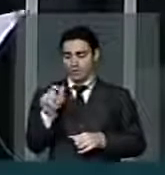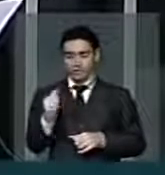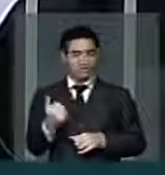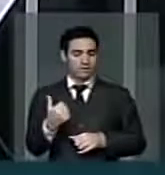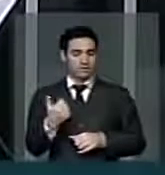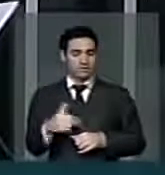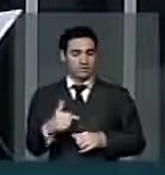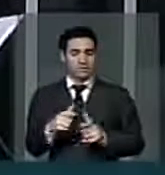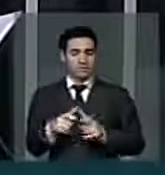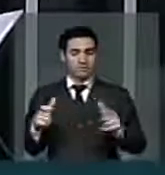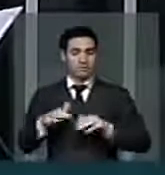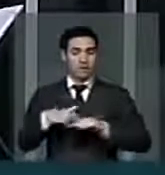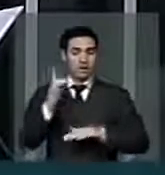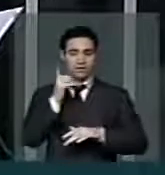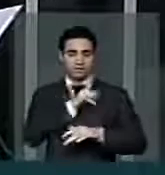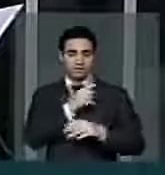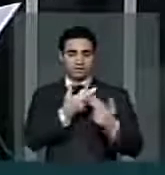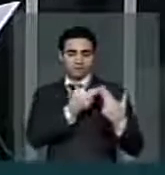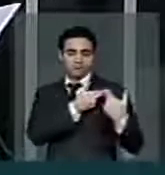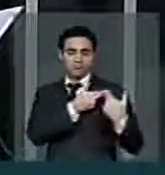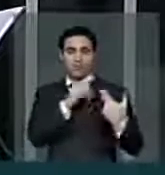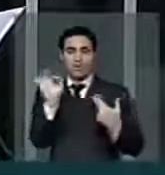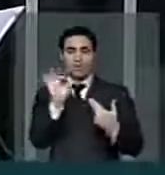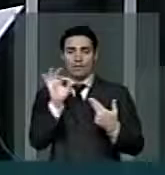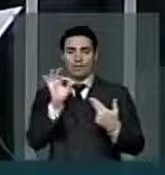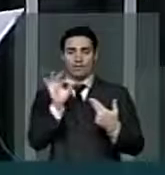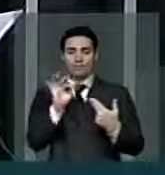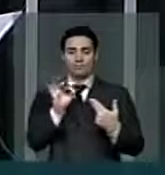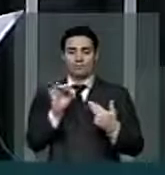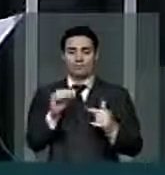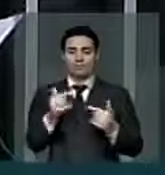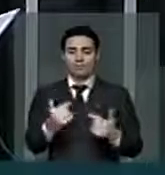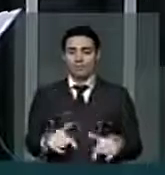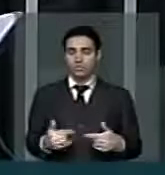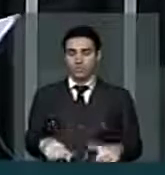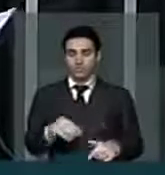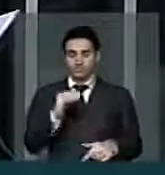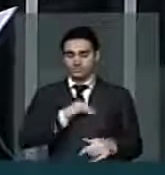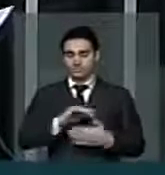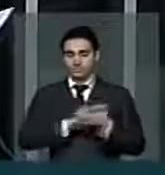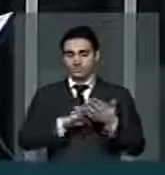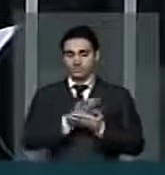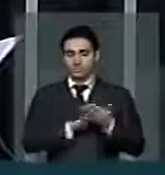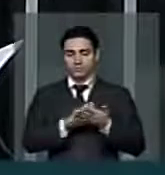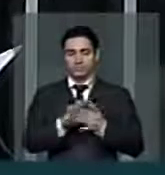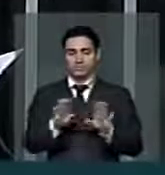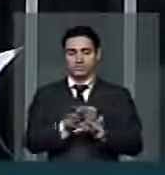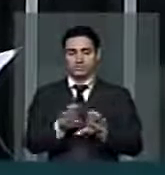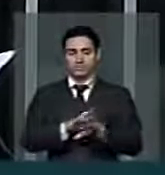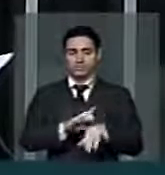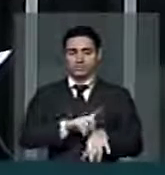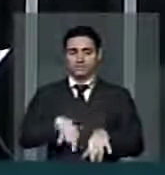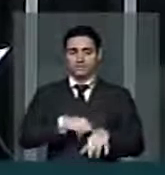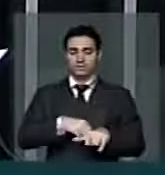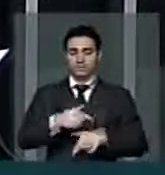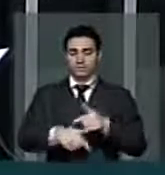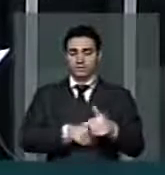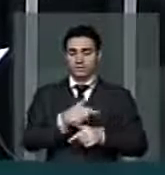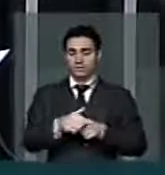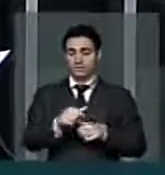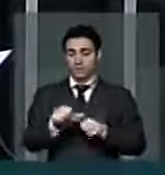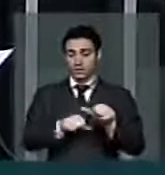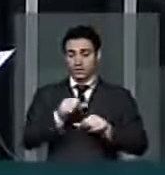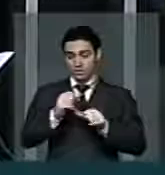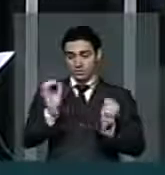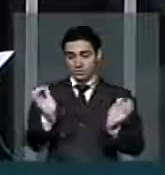amplia a responsabilidade. Trata, não trata a renumeração. E jornal de trabalho. Não transforma peritos.